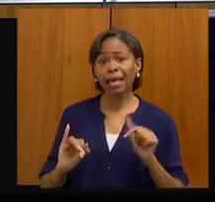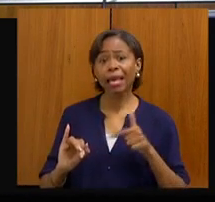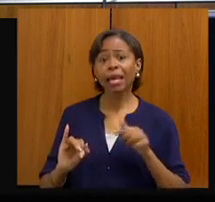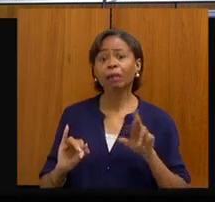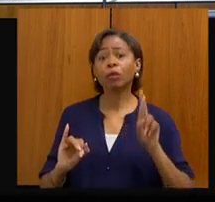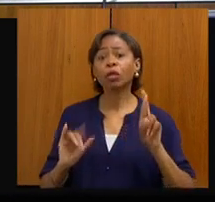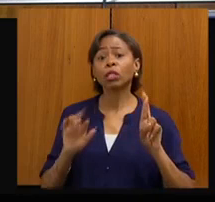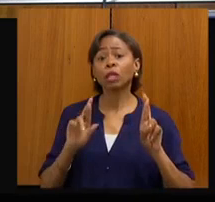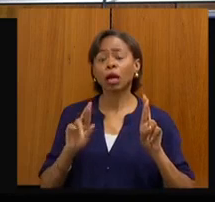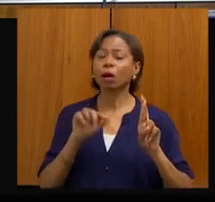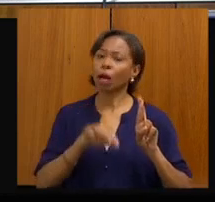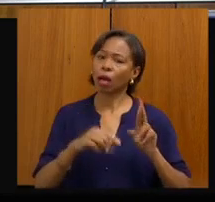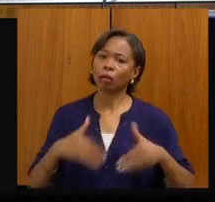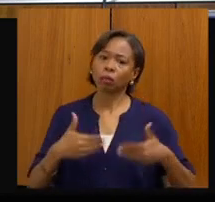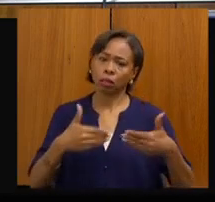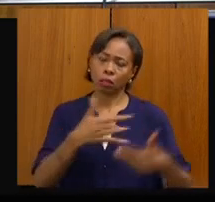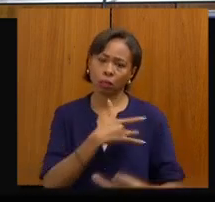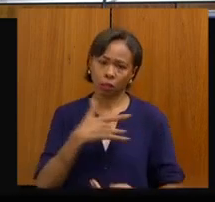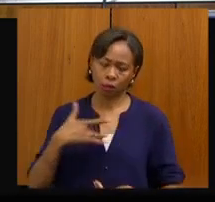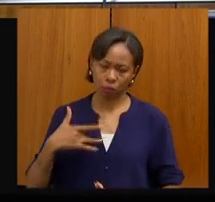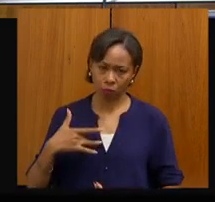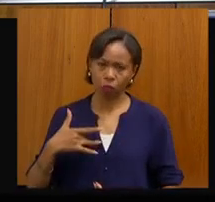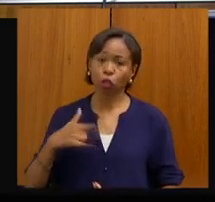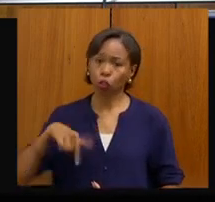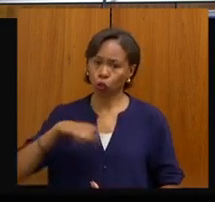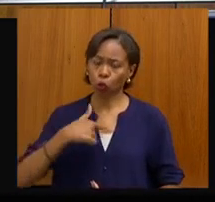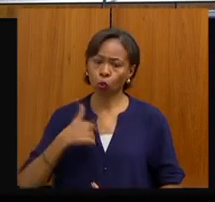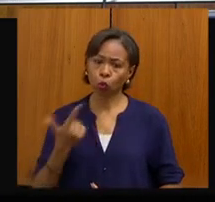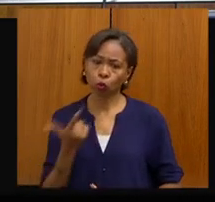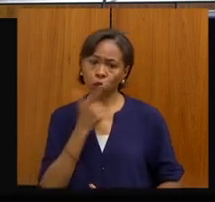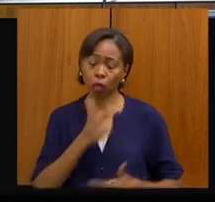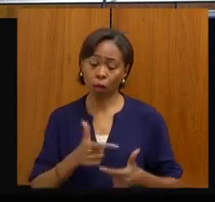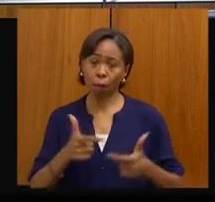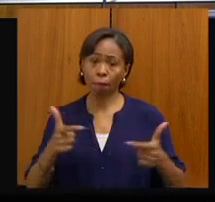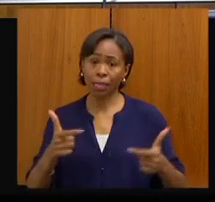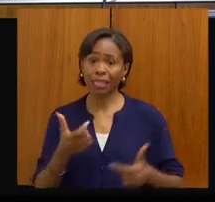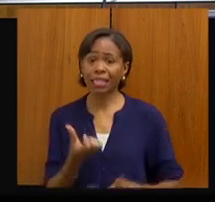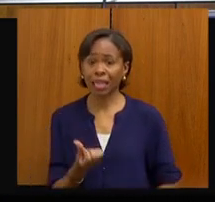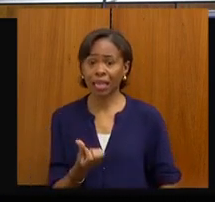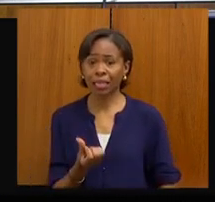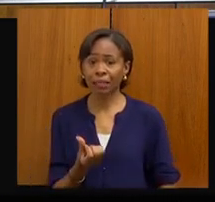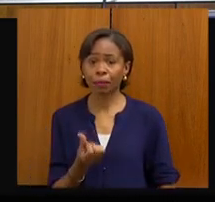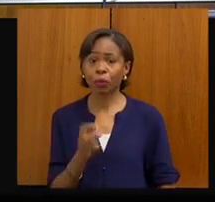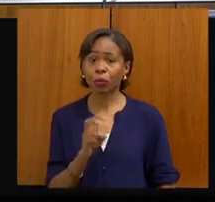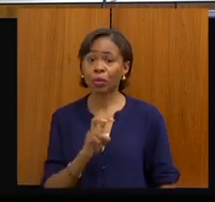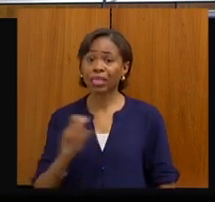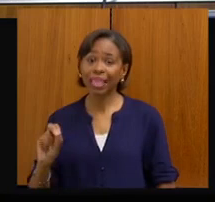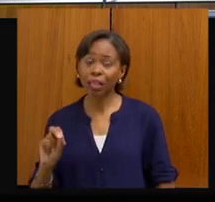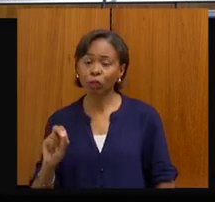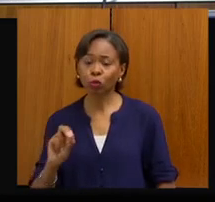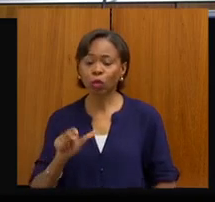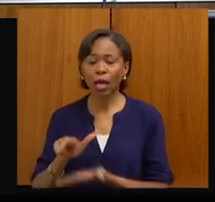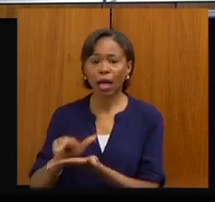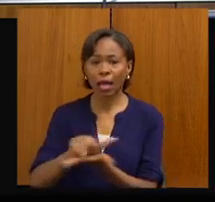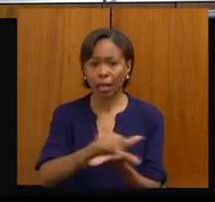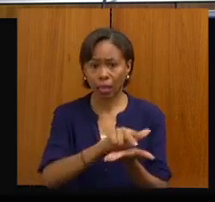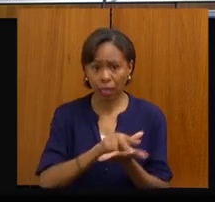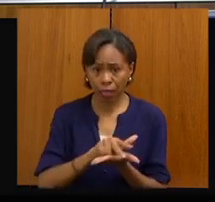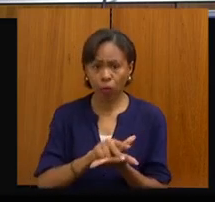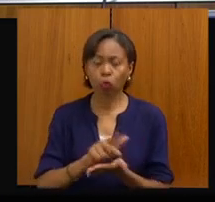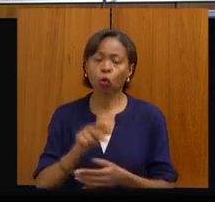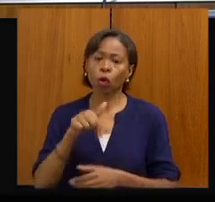nós conseguimos, além de aumentar o número de leitos, são 6.500 leitos no país, nós conseguimos também